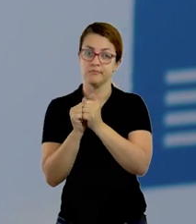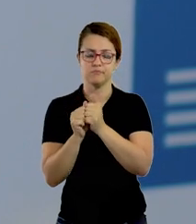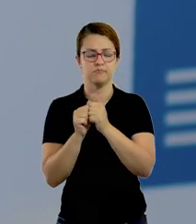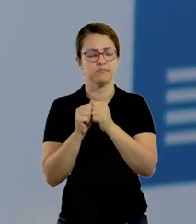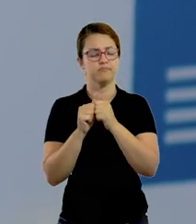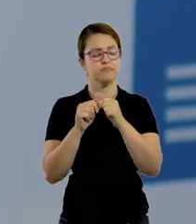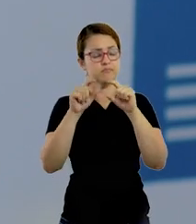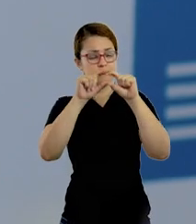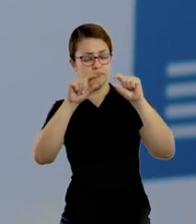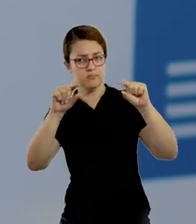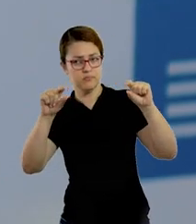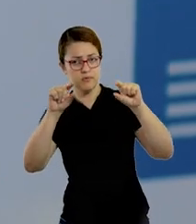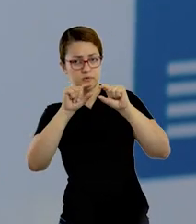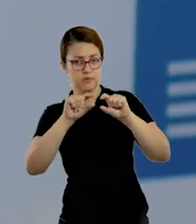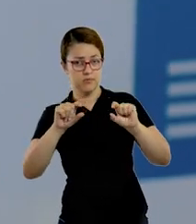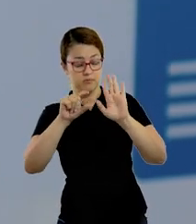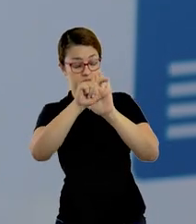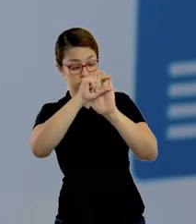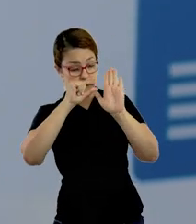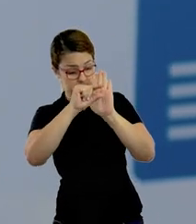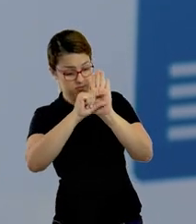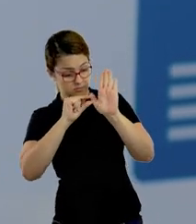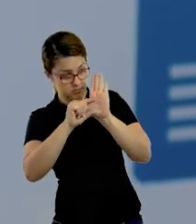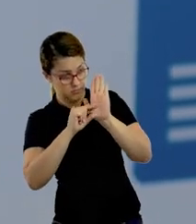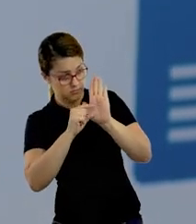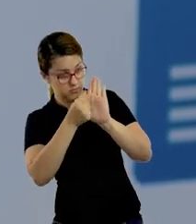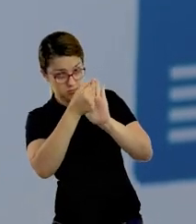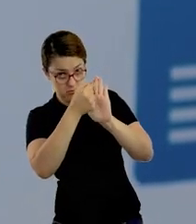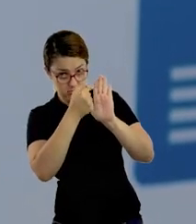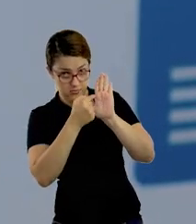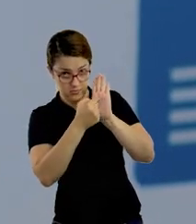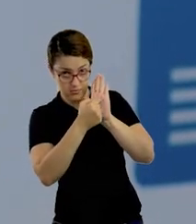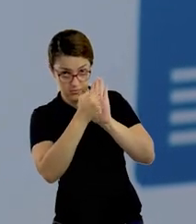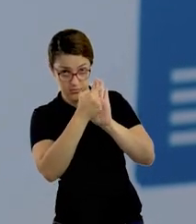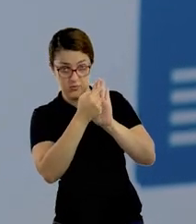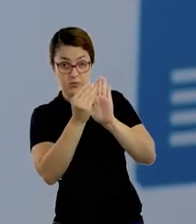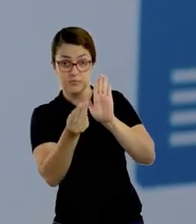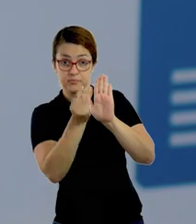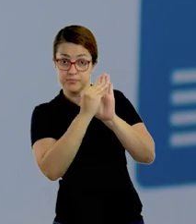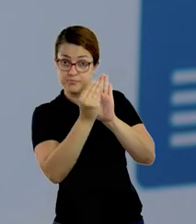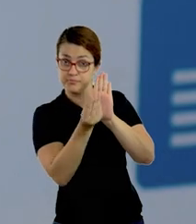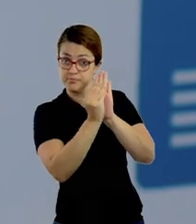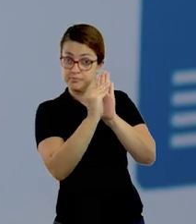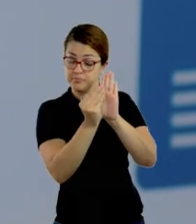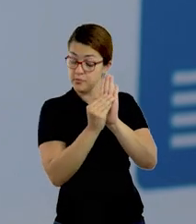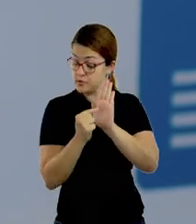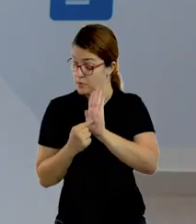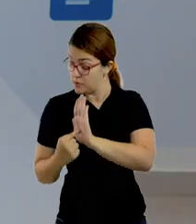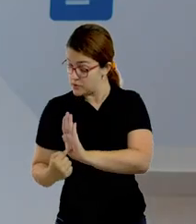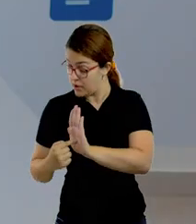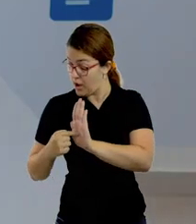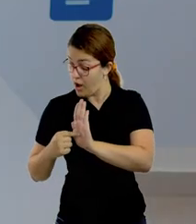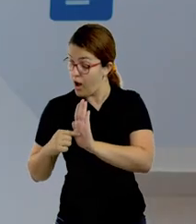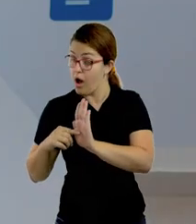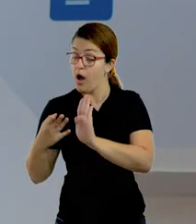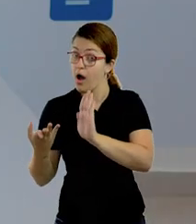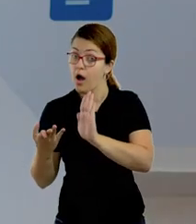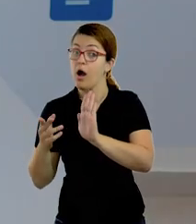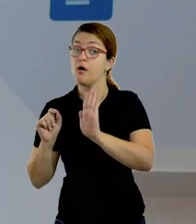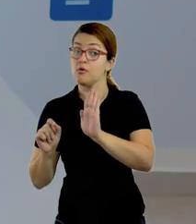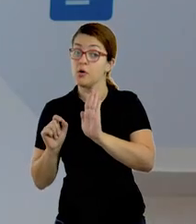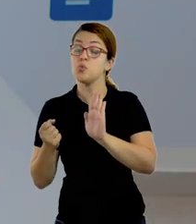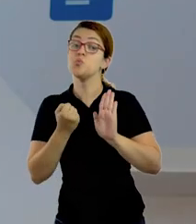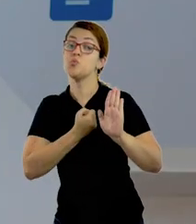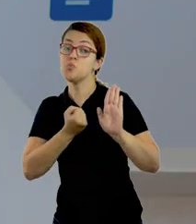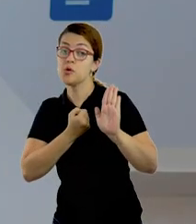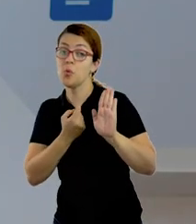os quadrinhos e deixei eles em branco. Por quê? Porque você vai recitar essa parlenda com a criança e a criança vai